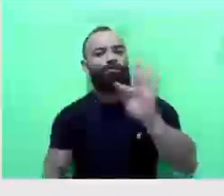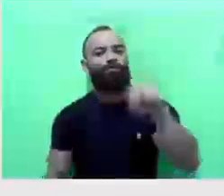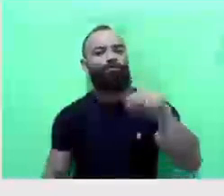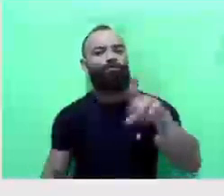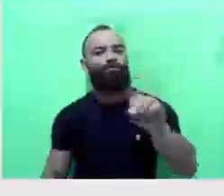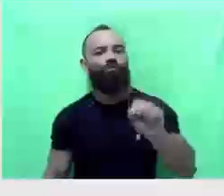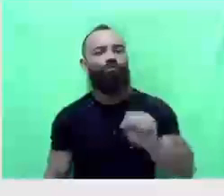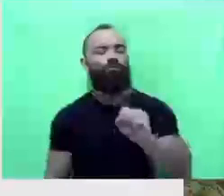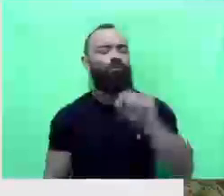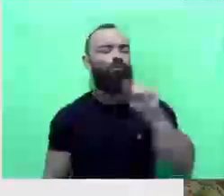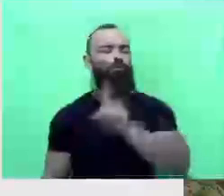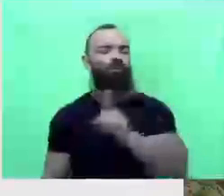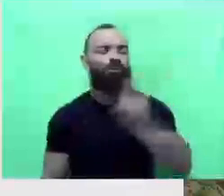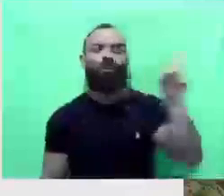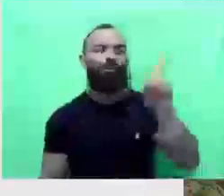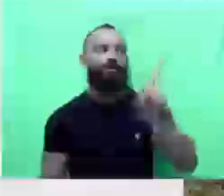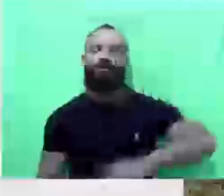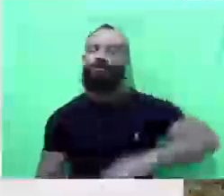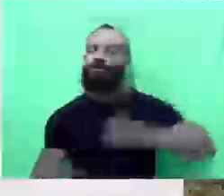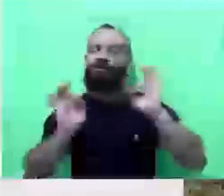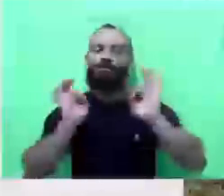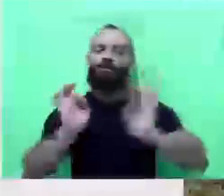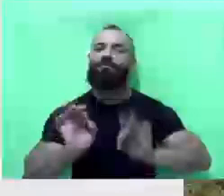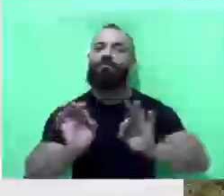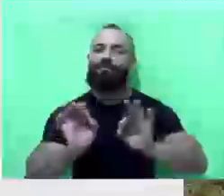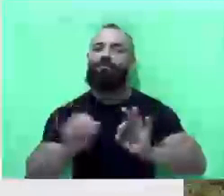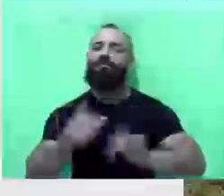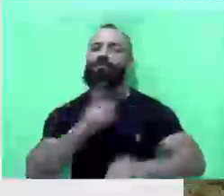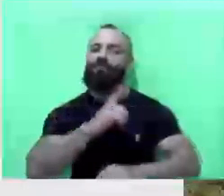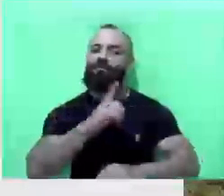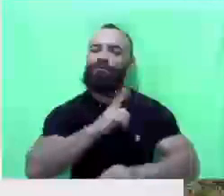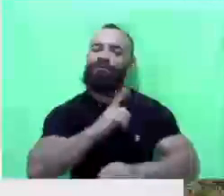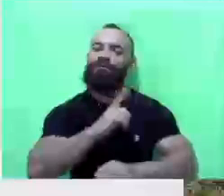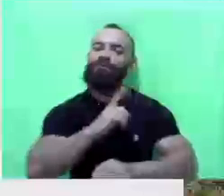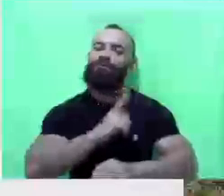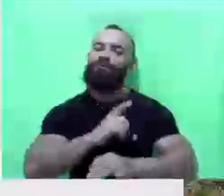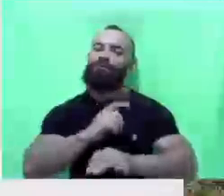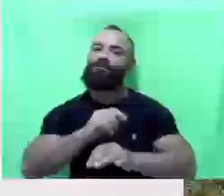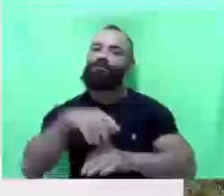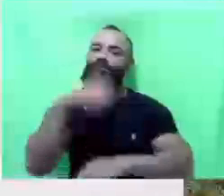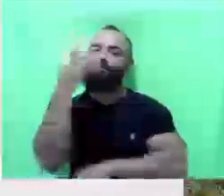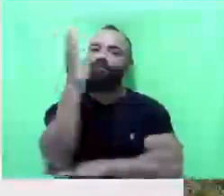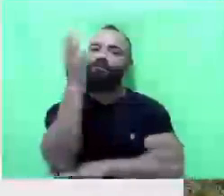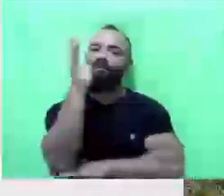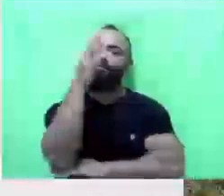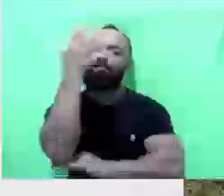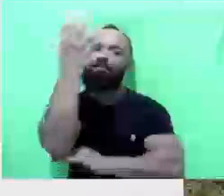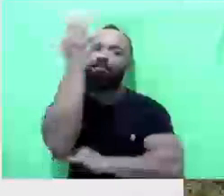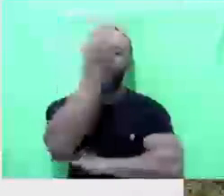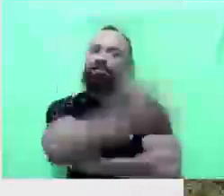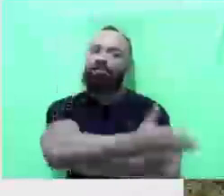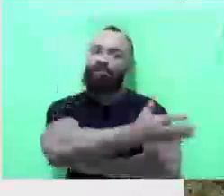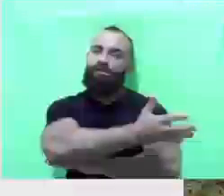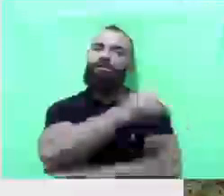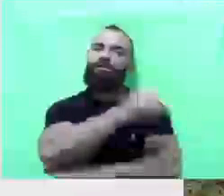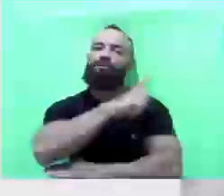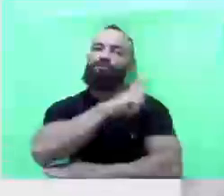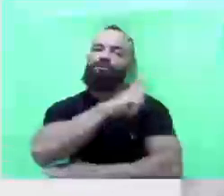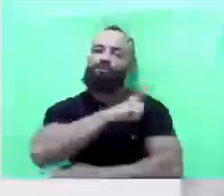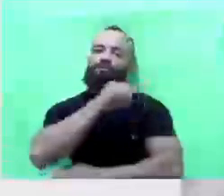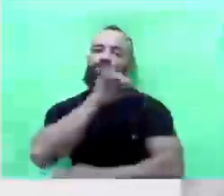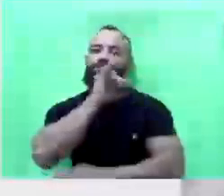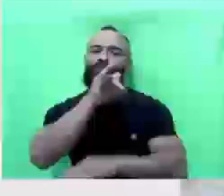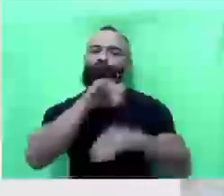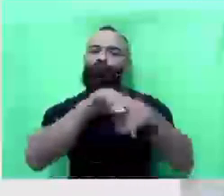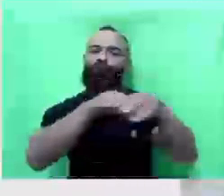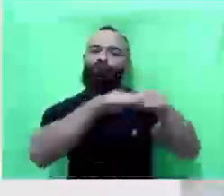Ali, com toda certeza, teve um deslocamento, caiu uma árvore, teve ali uma queda de uma parte de